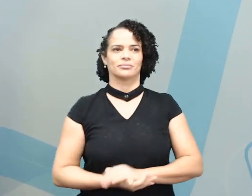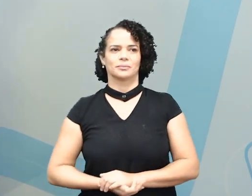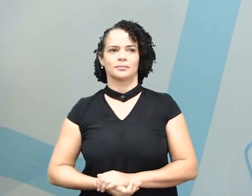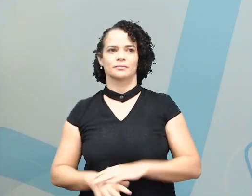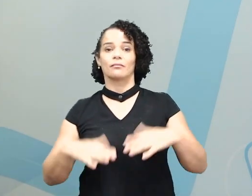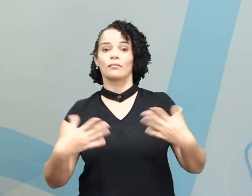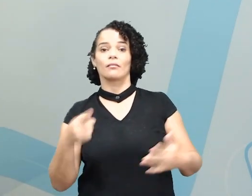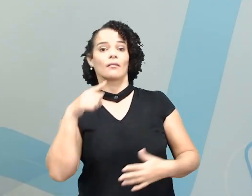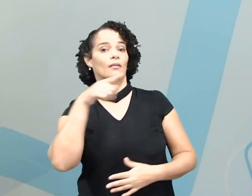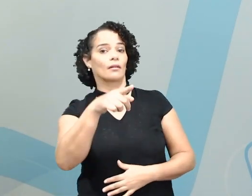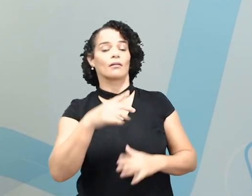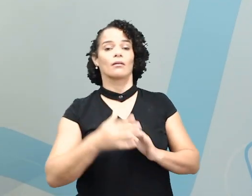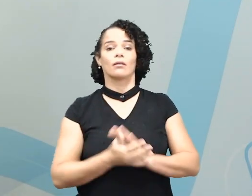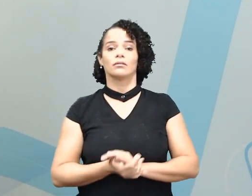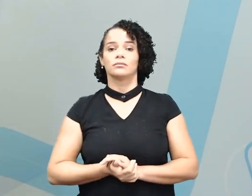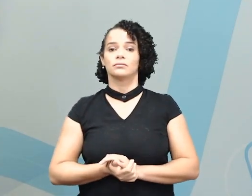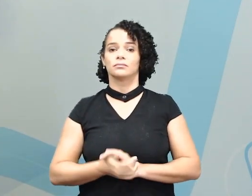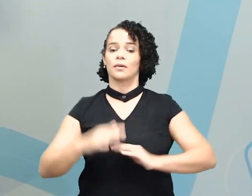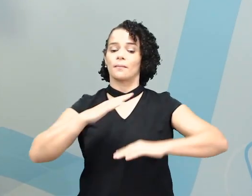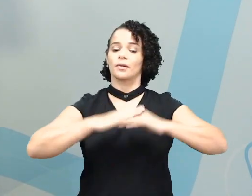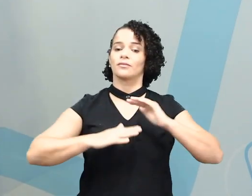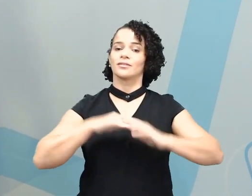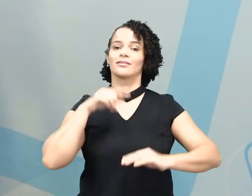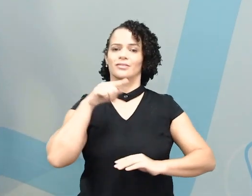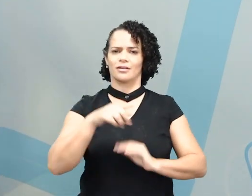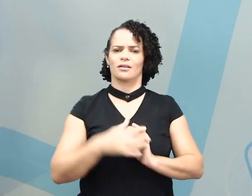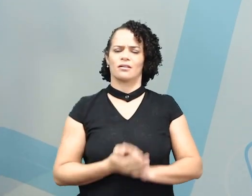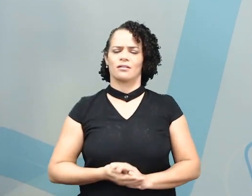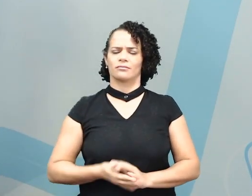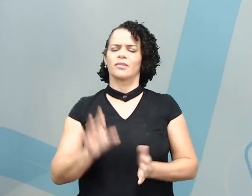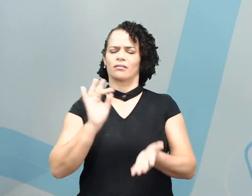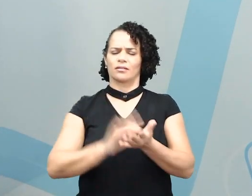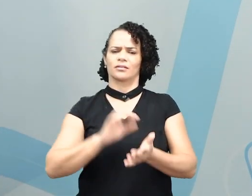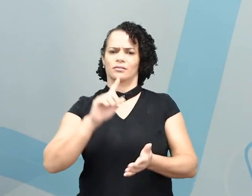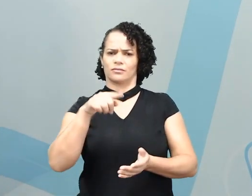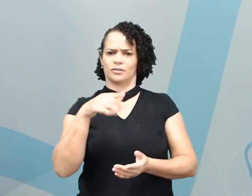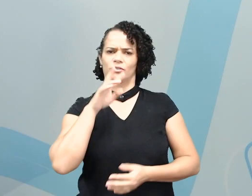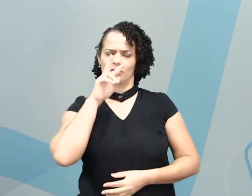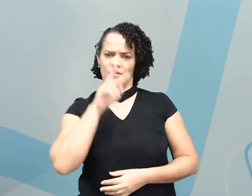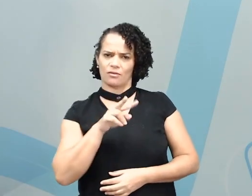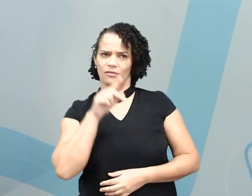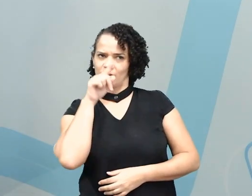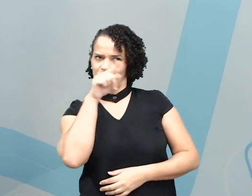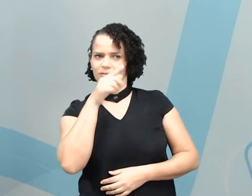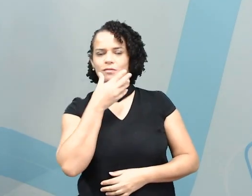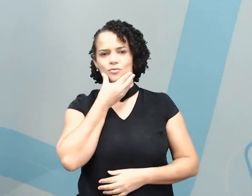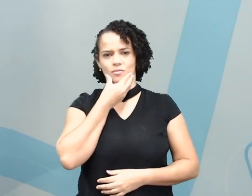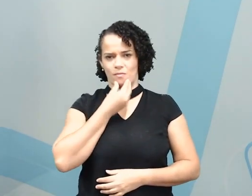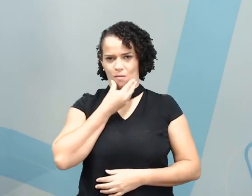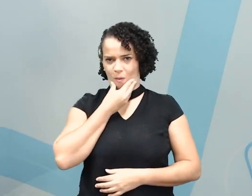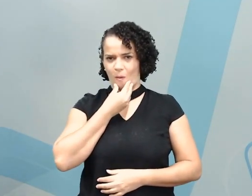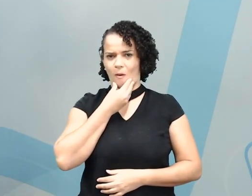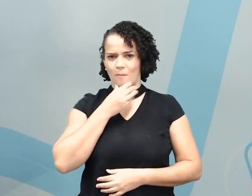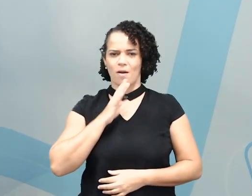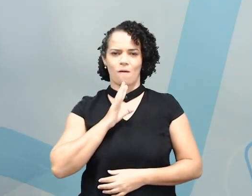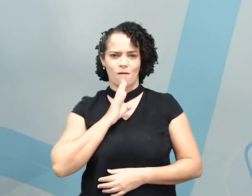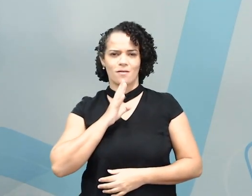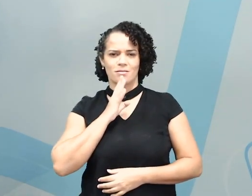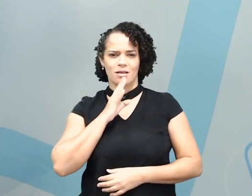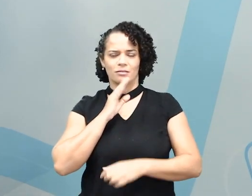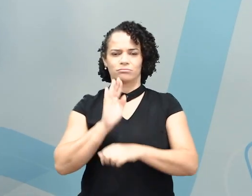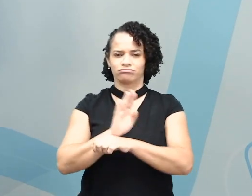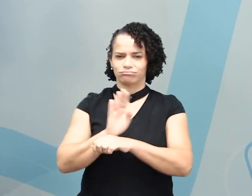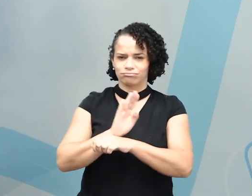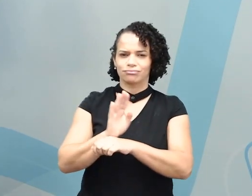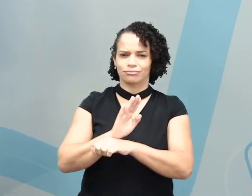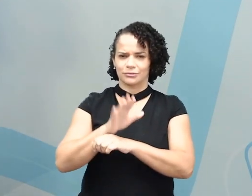he do? Eu tenho certeza que vocês já viram esse homem aqui em algum filme,